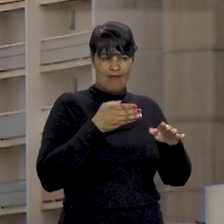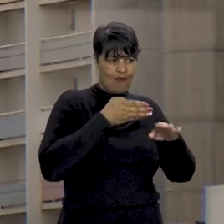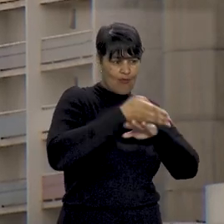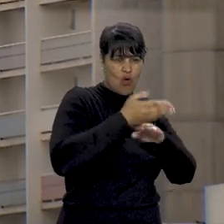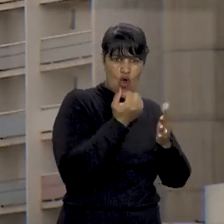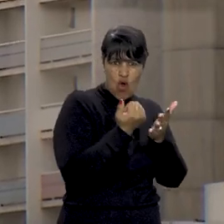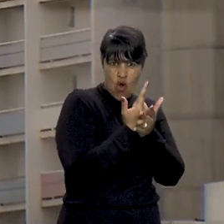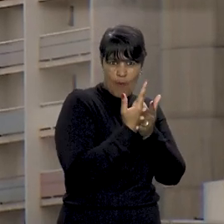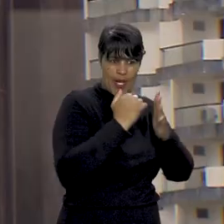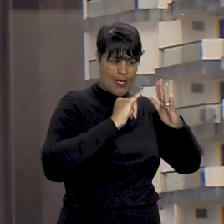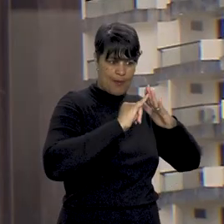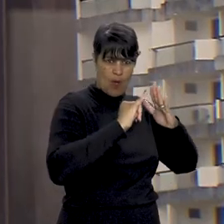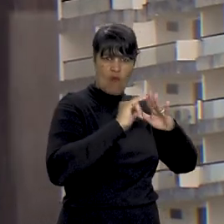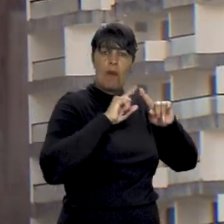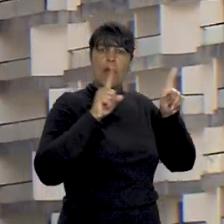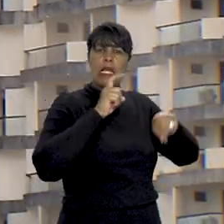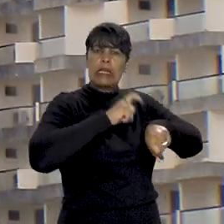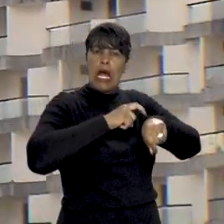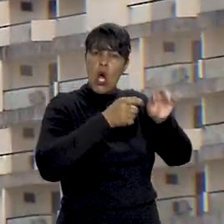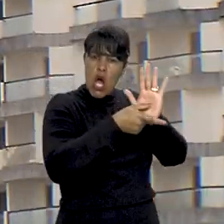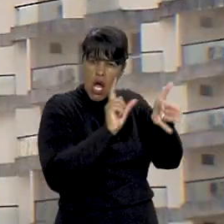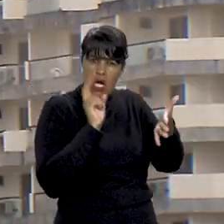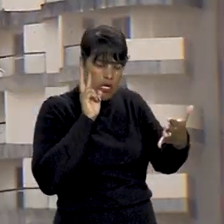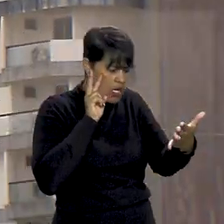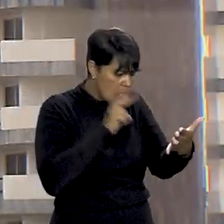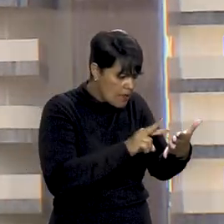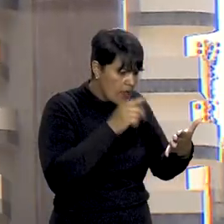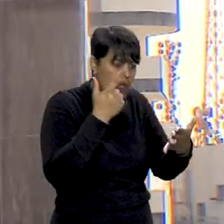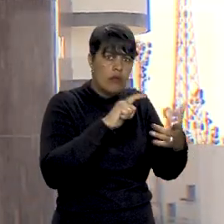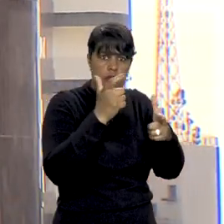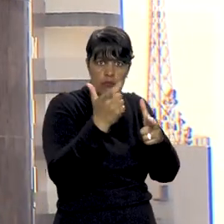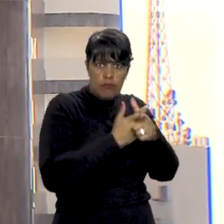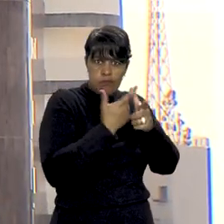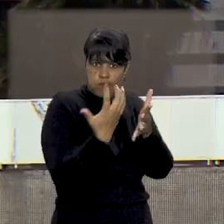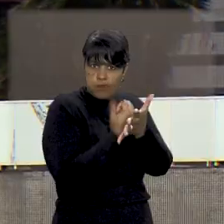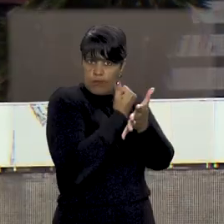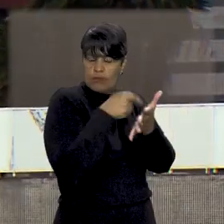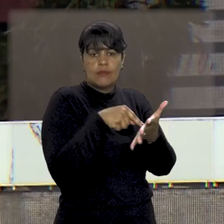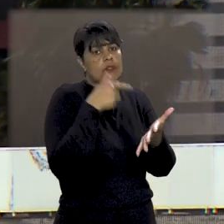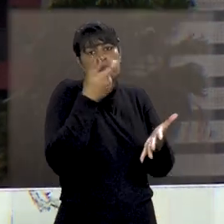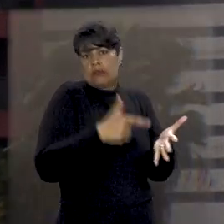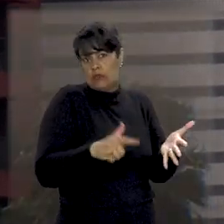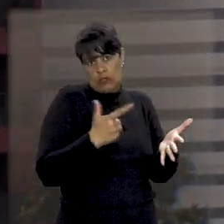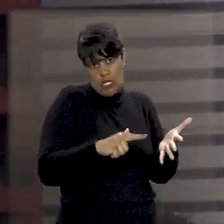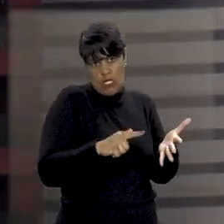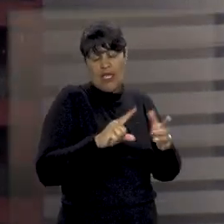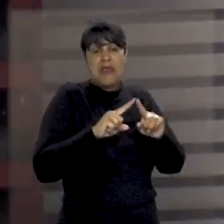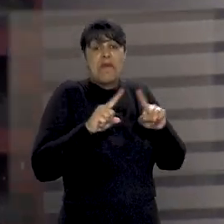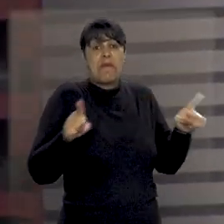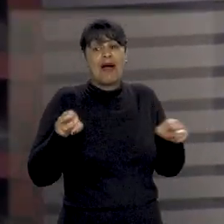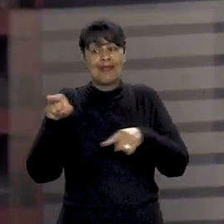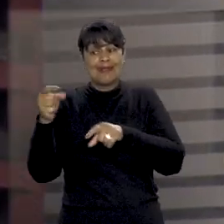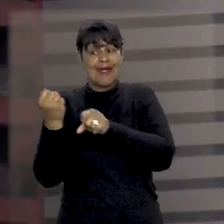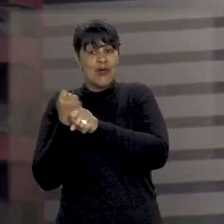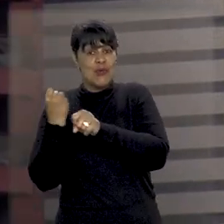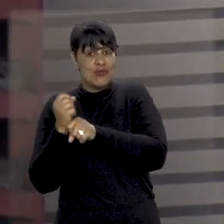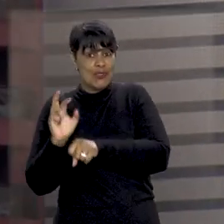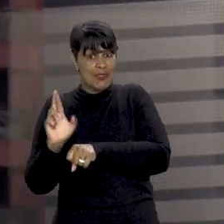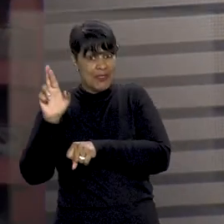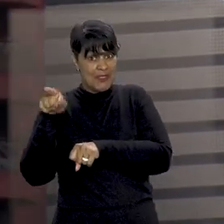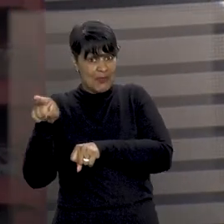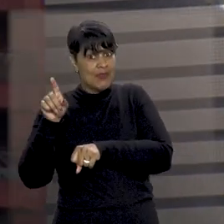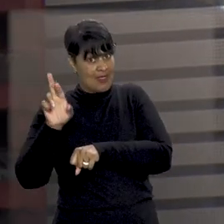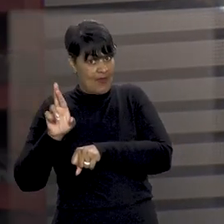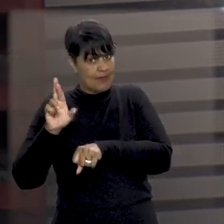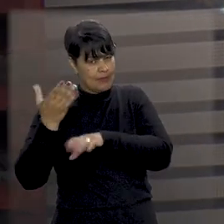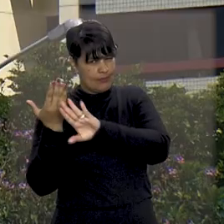havia registro de penhora ou qualquer outro impedimento para aquisição do bem. Entretanto, a construtora, primeira proprietária